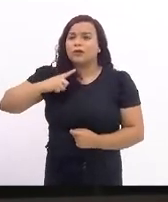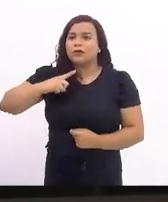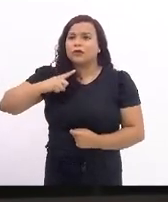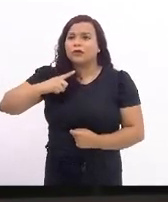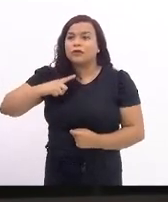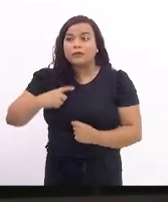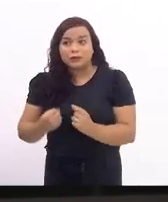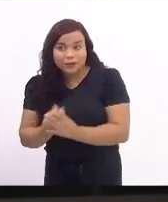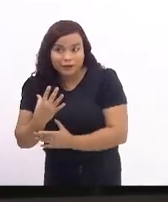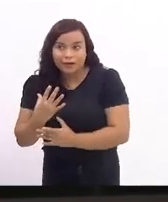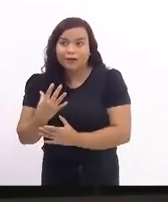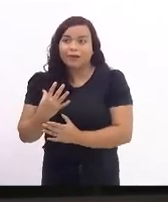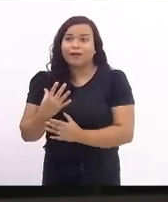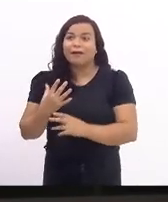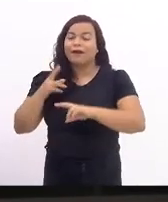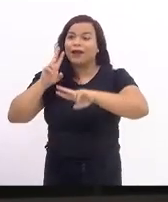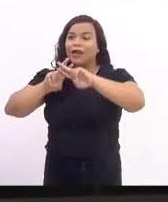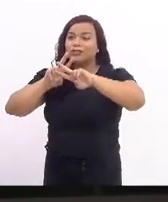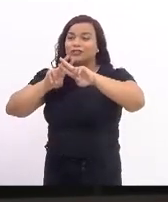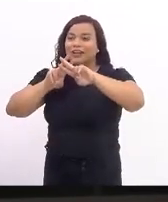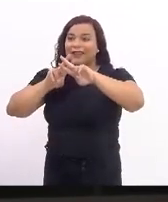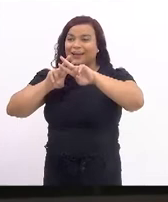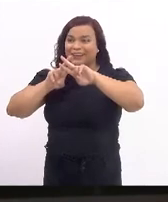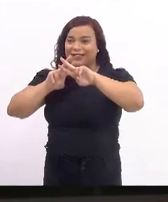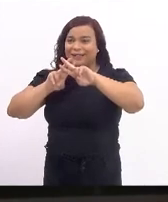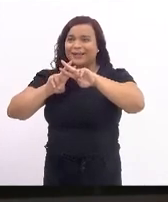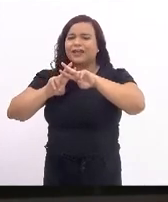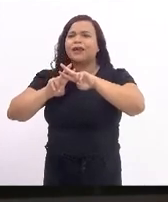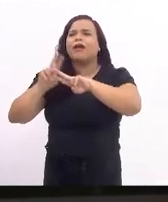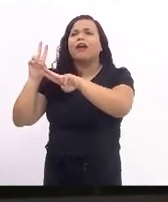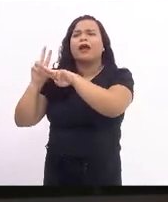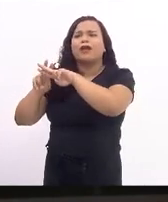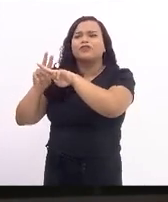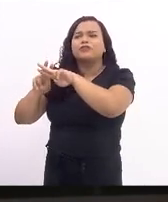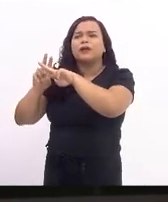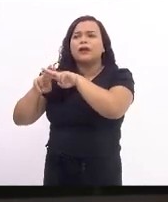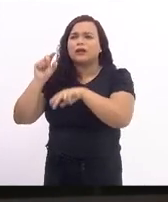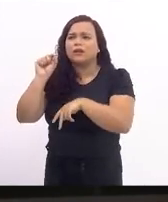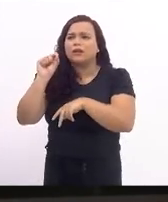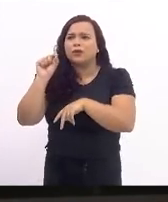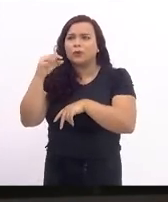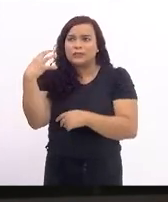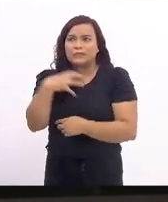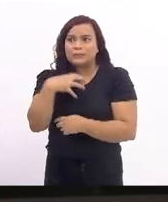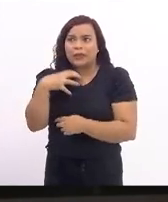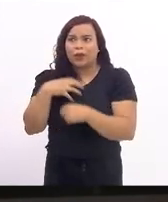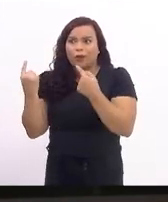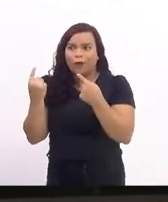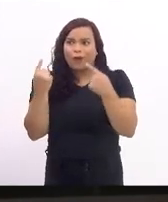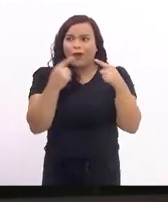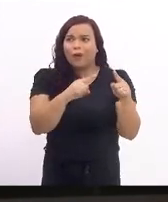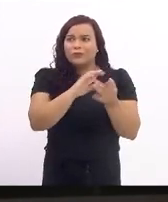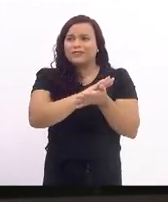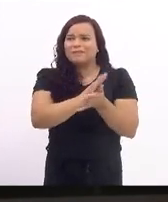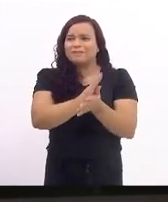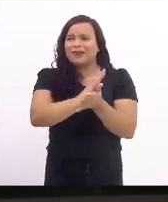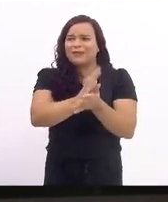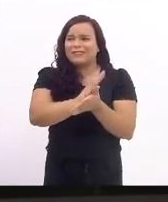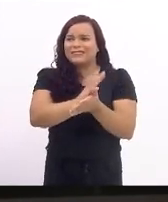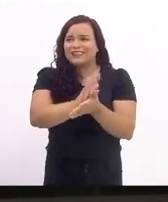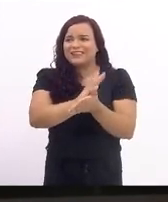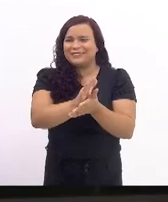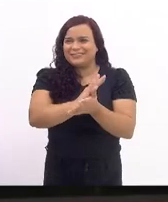criando uma hashtag de sensibilização contra o preconceito. e